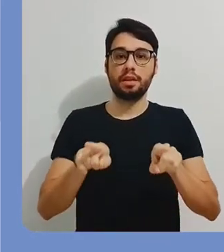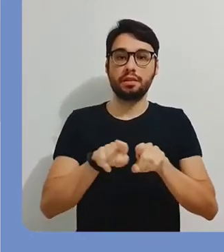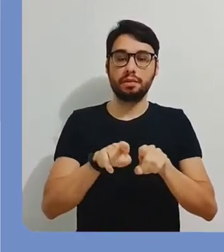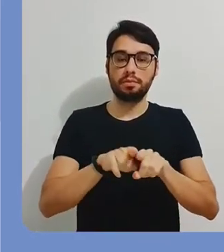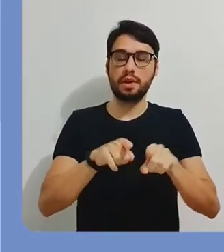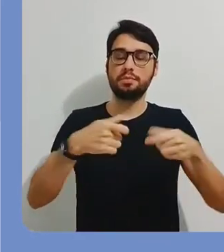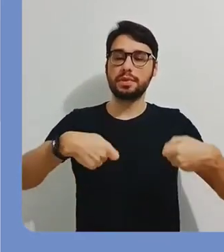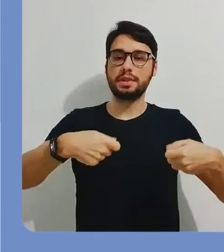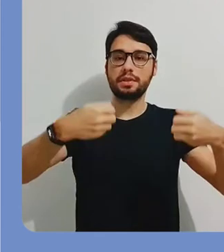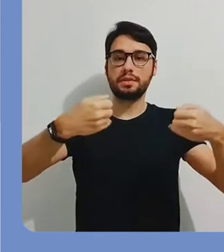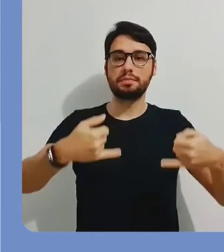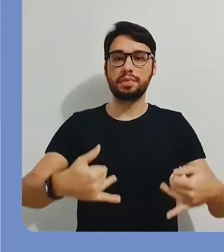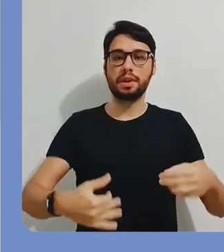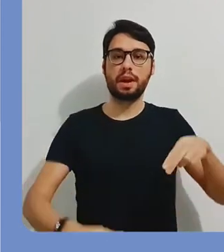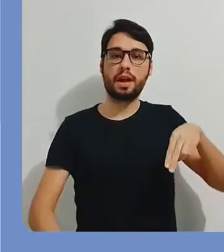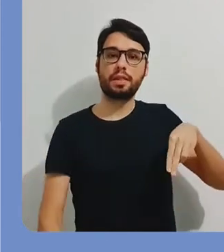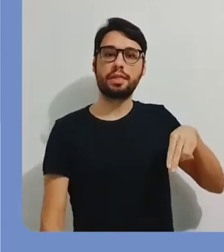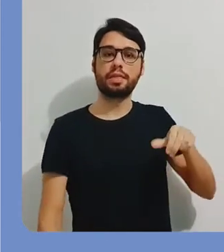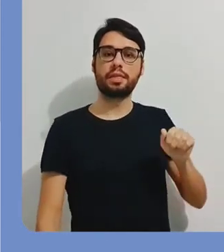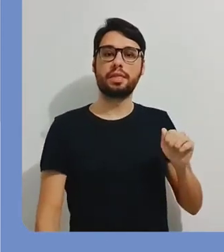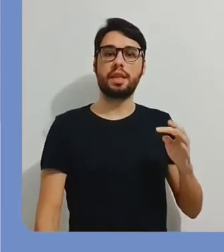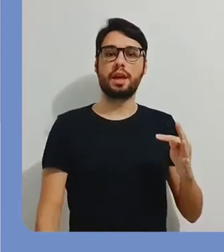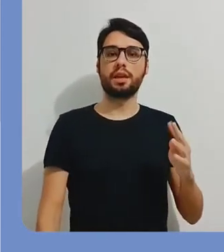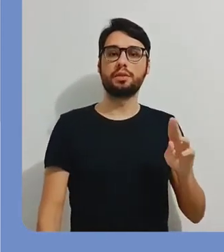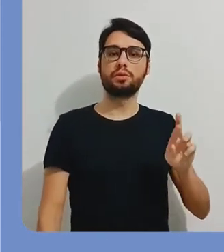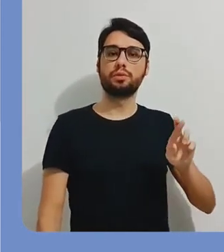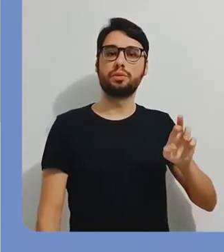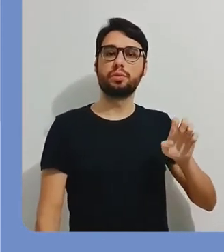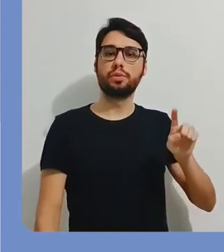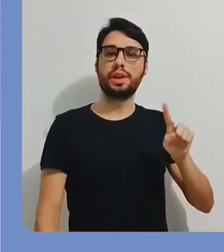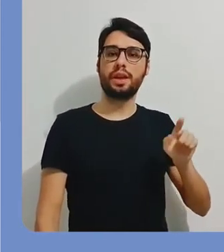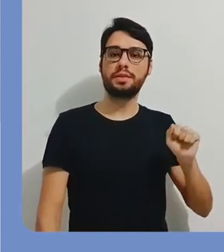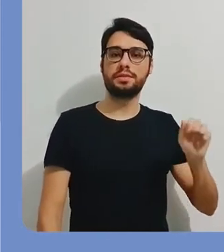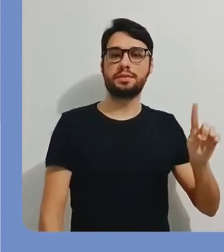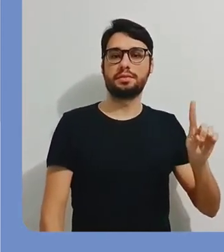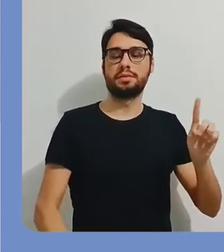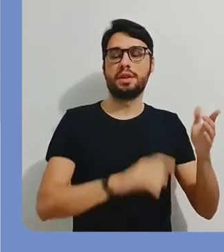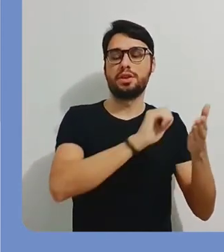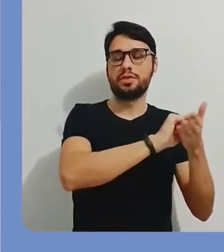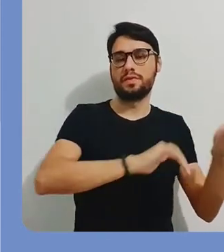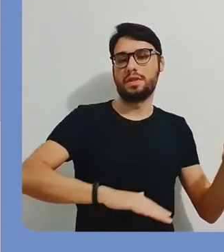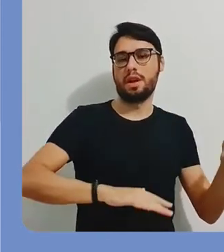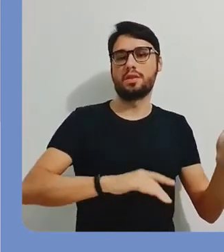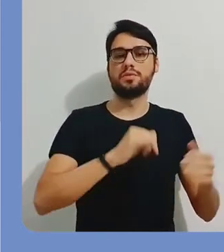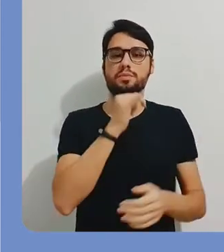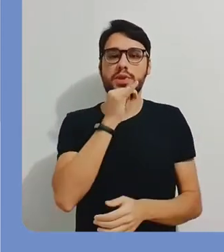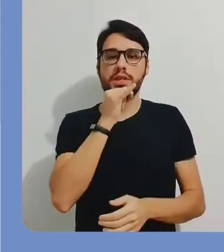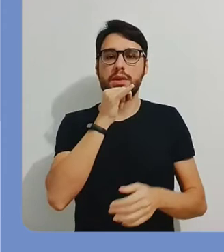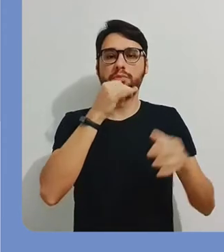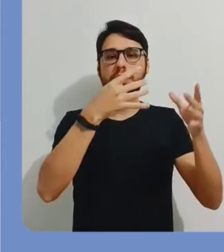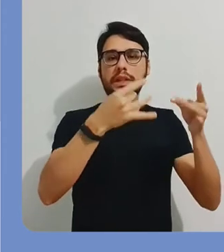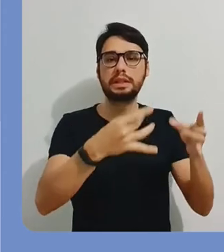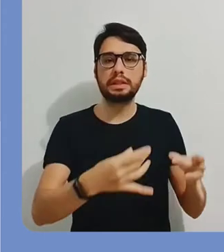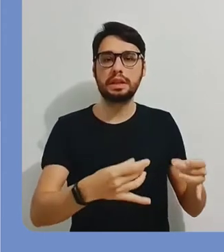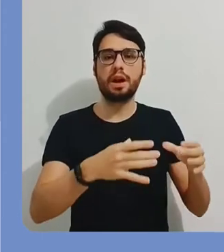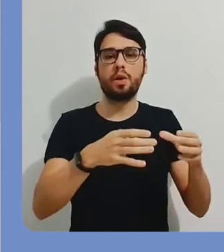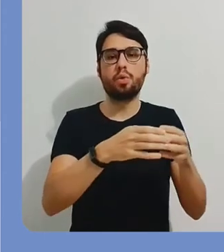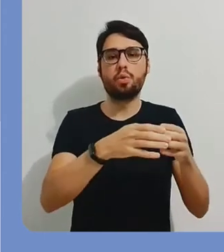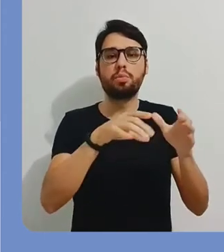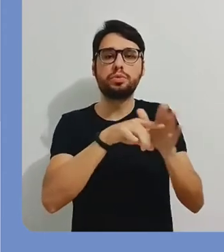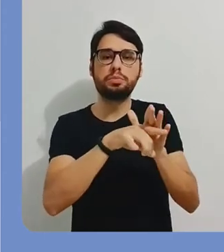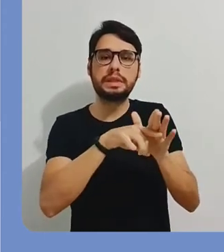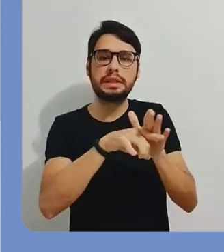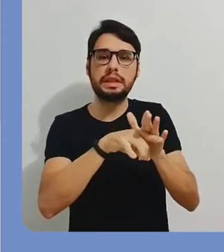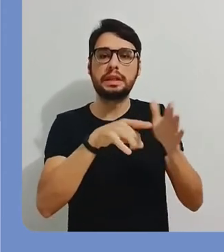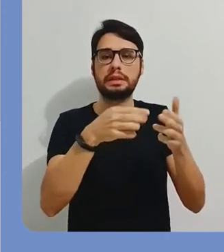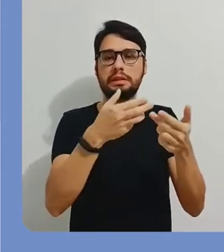Neste campo, você deve elencar qual que a natureza da atividade, sendo que pode ser uma atividade de extensão,